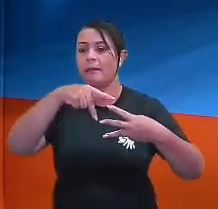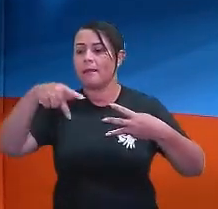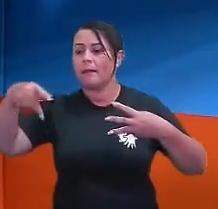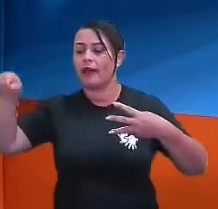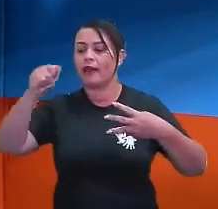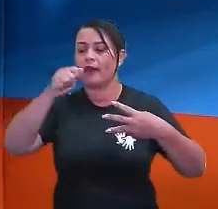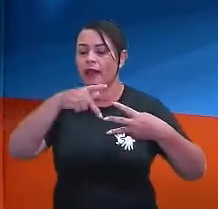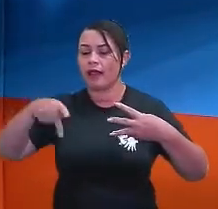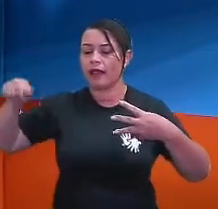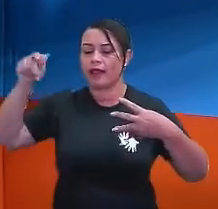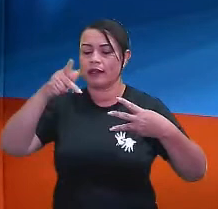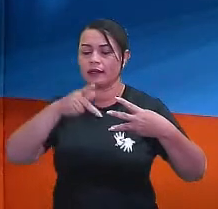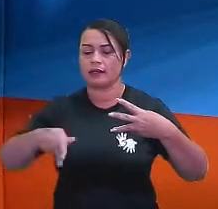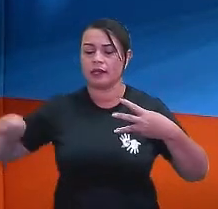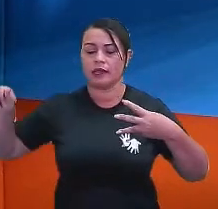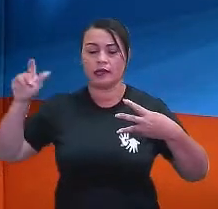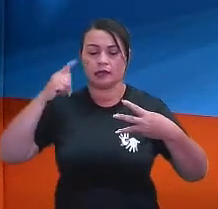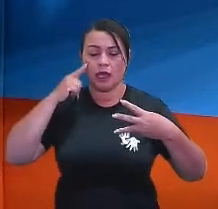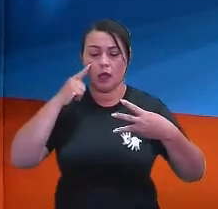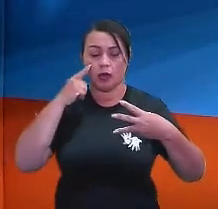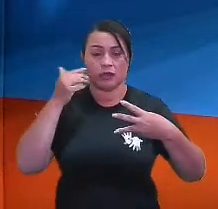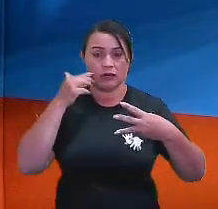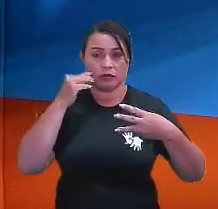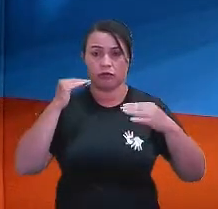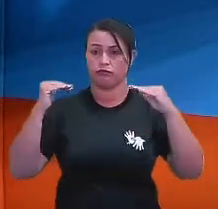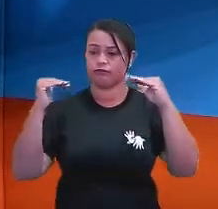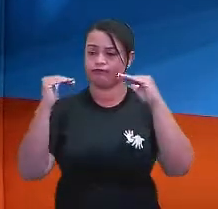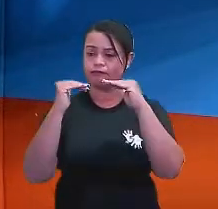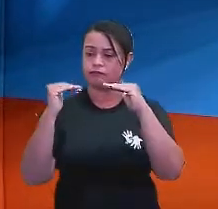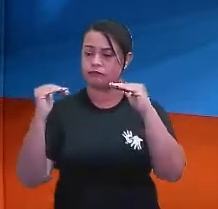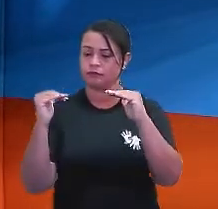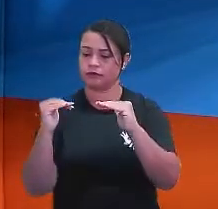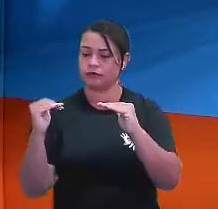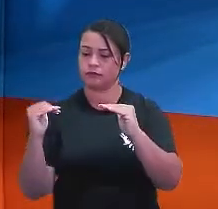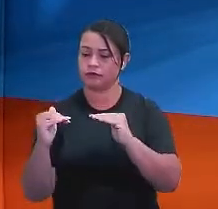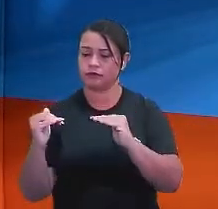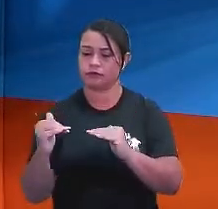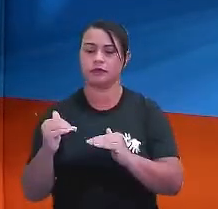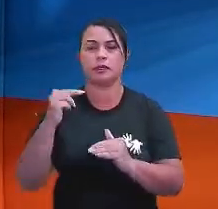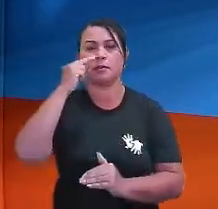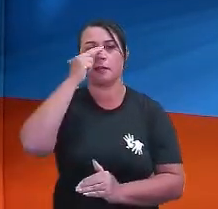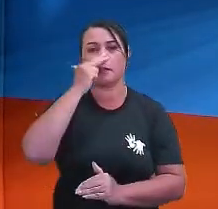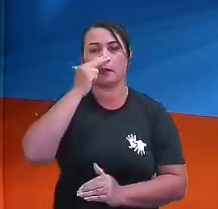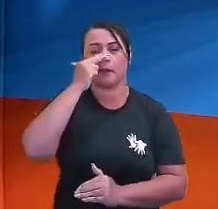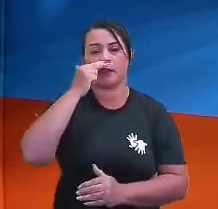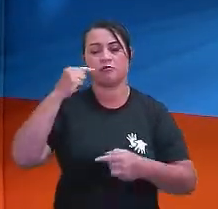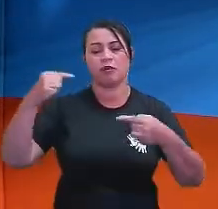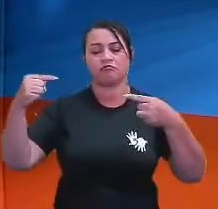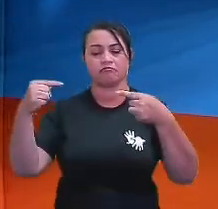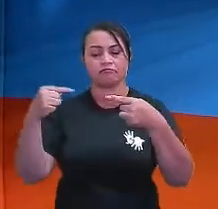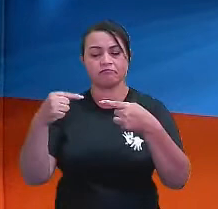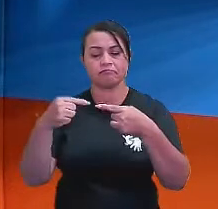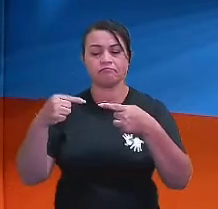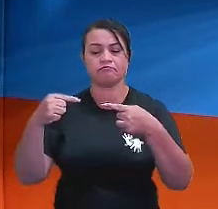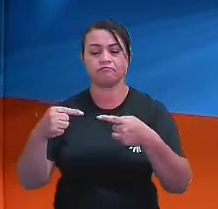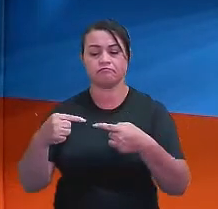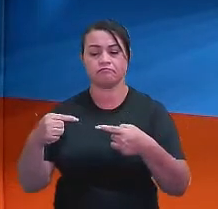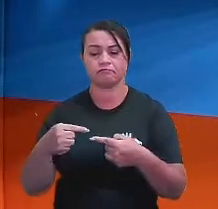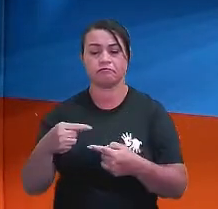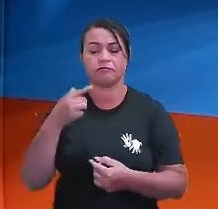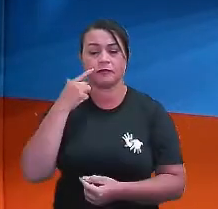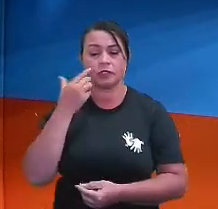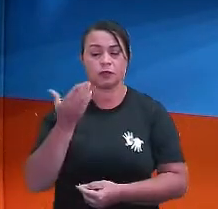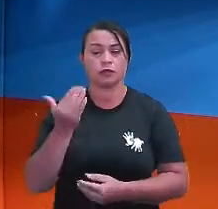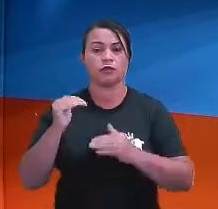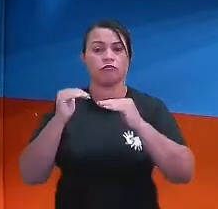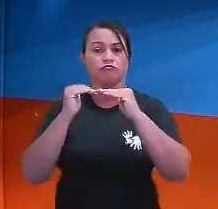Uma está paralela à outra, ou seja, elas estão no mesmo alinhamento, né? Vamos dizer assim,